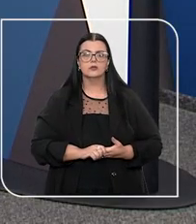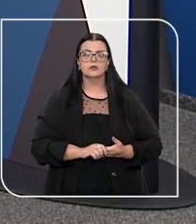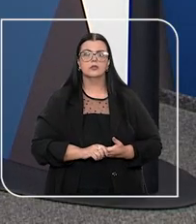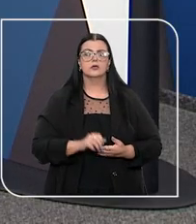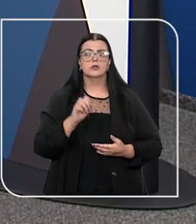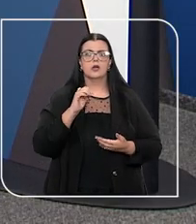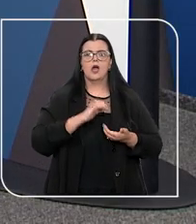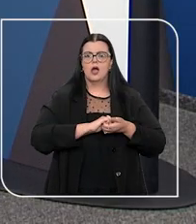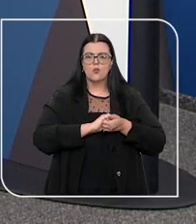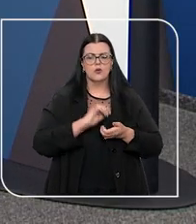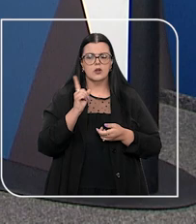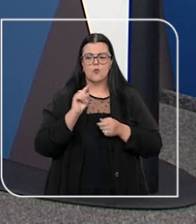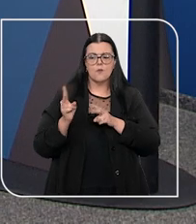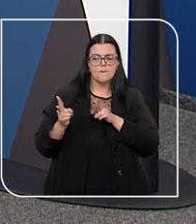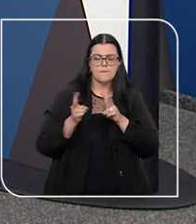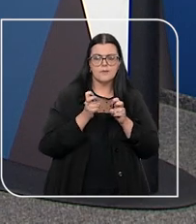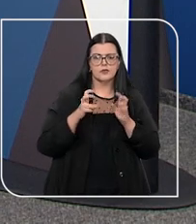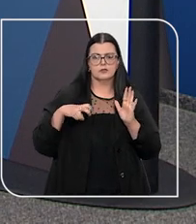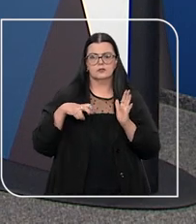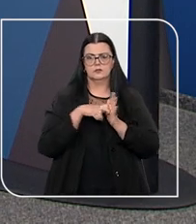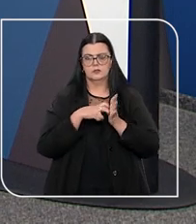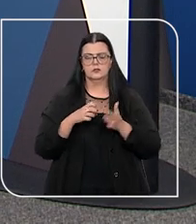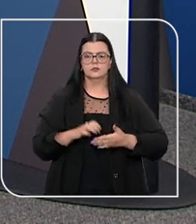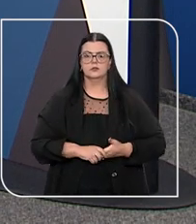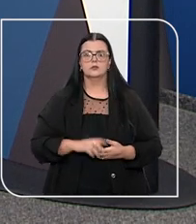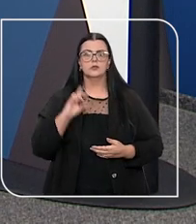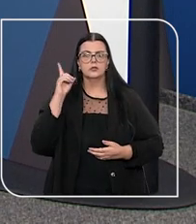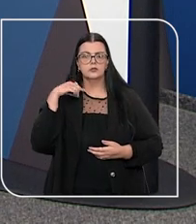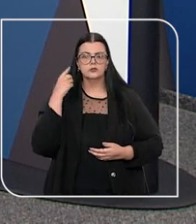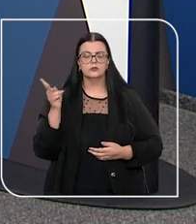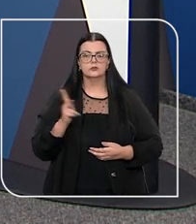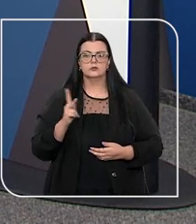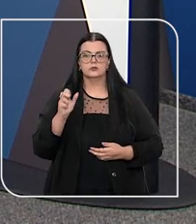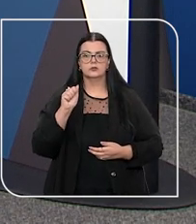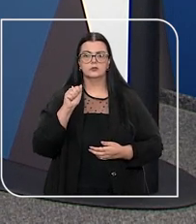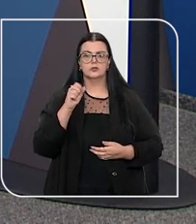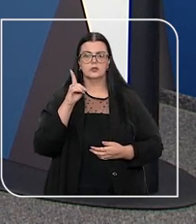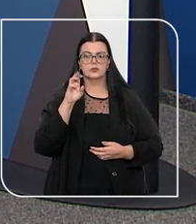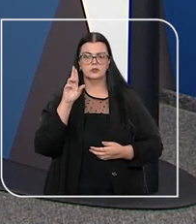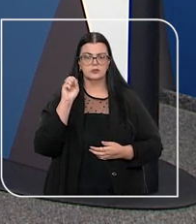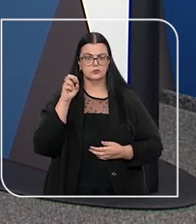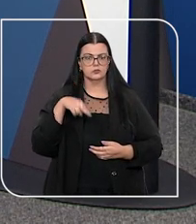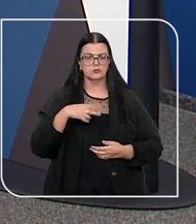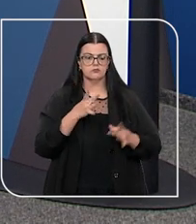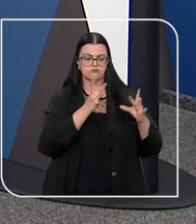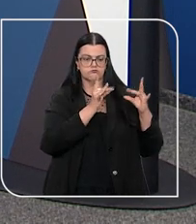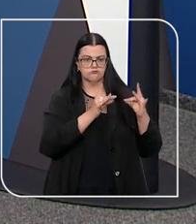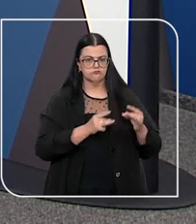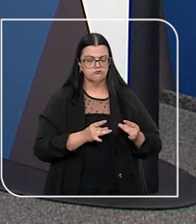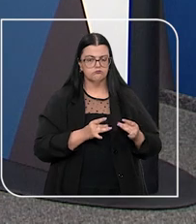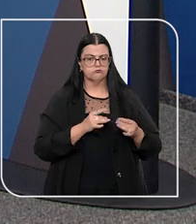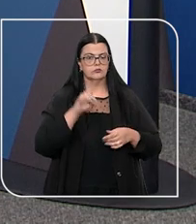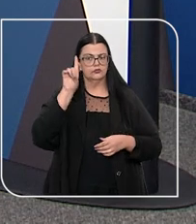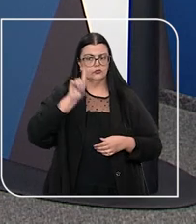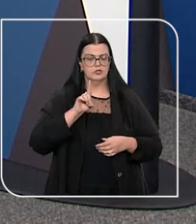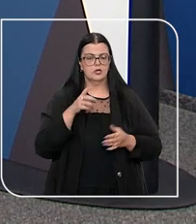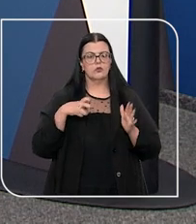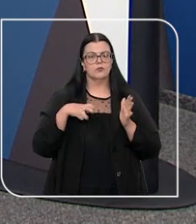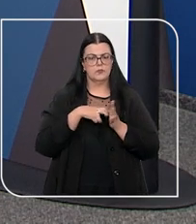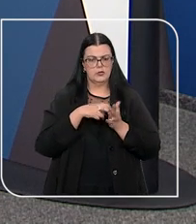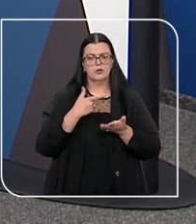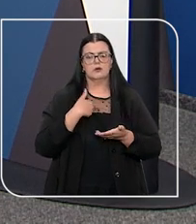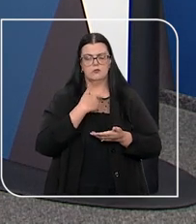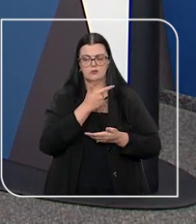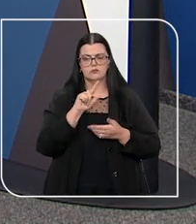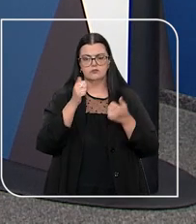o acordo de não persecução penal com o advogado e professor Anderson Costa, especialista em direito penal. Vamos